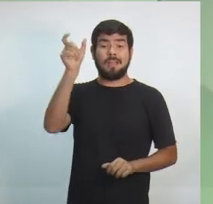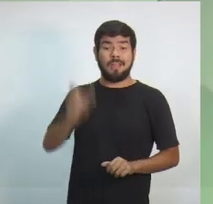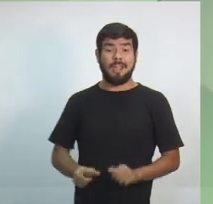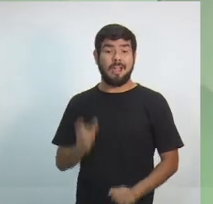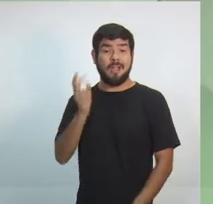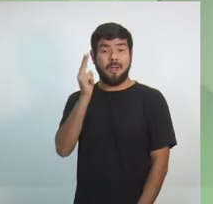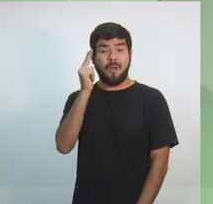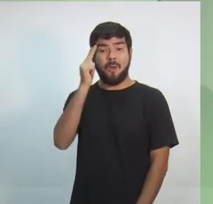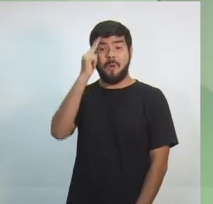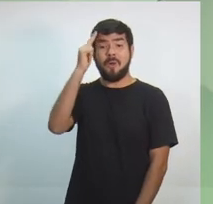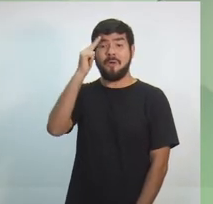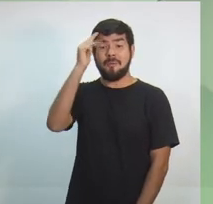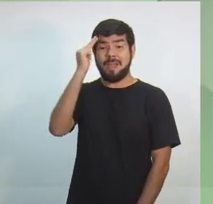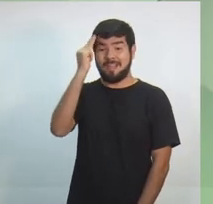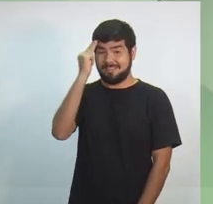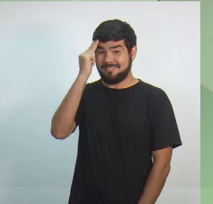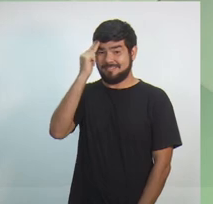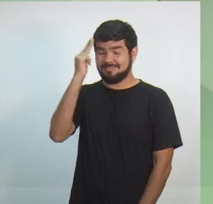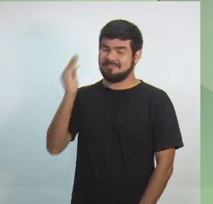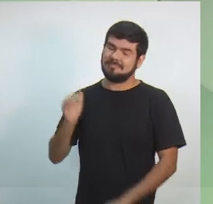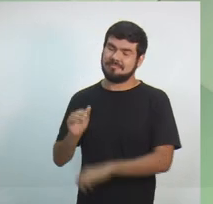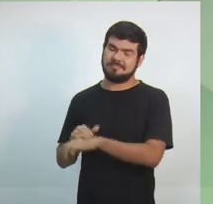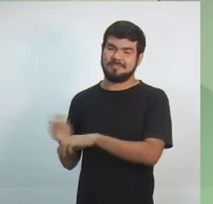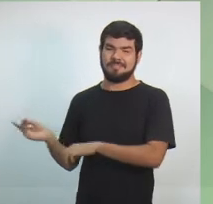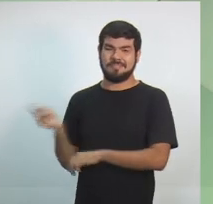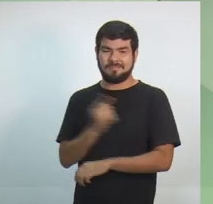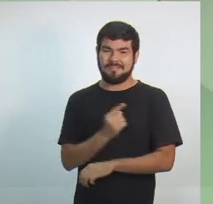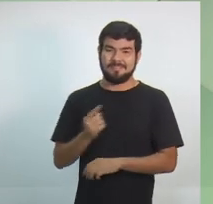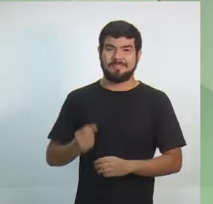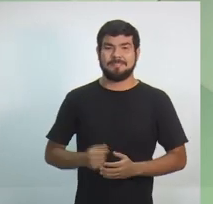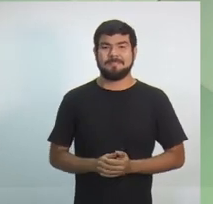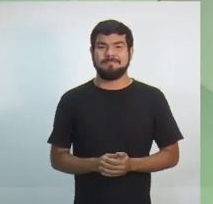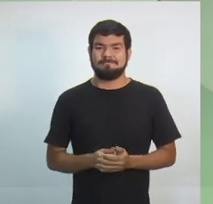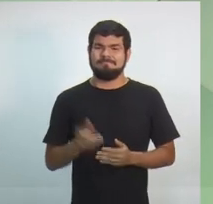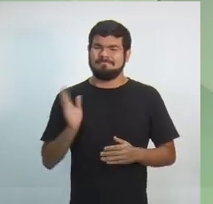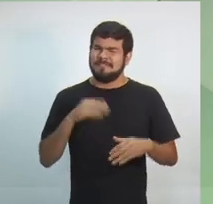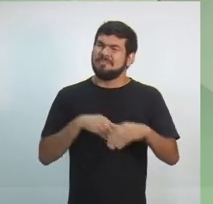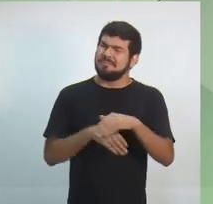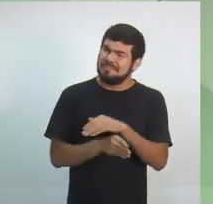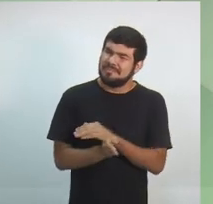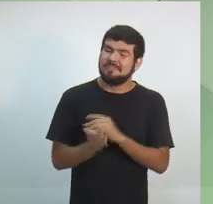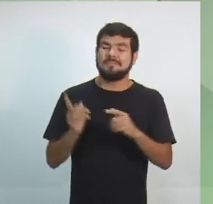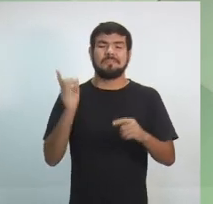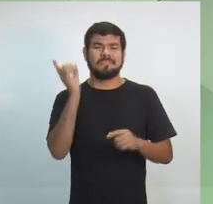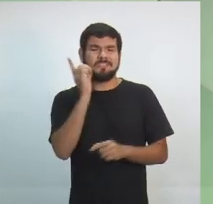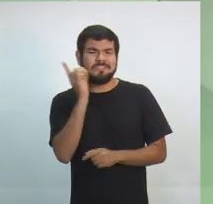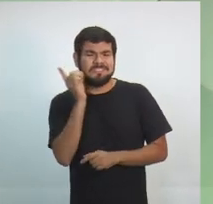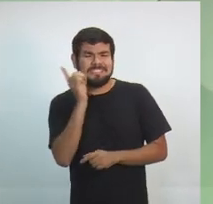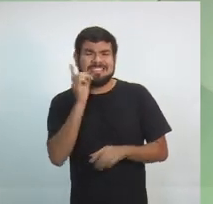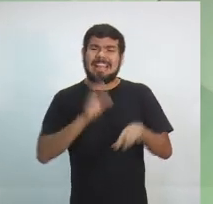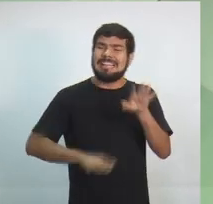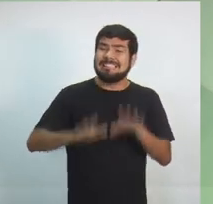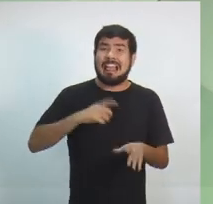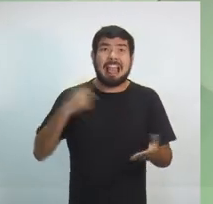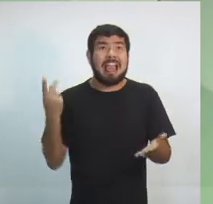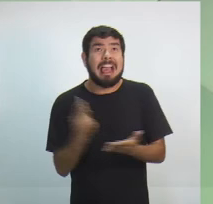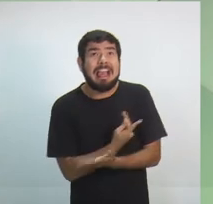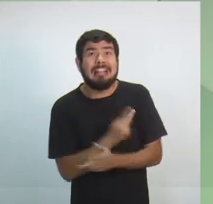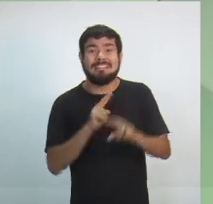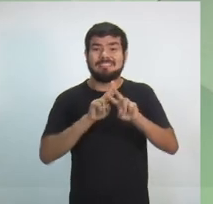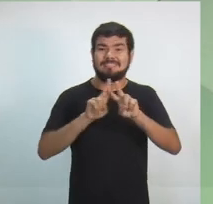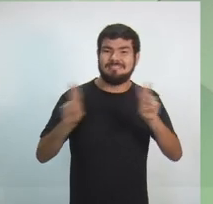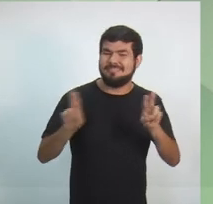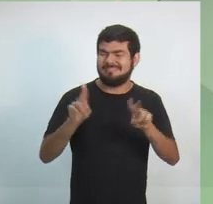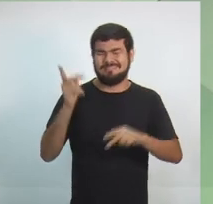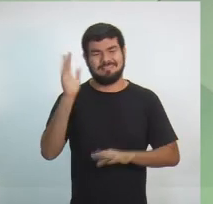Aziz, no nosso debate. Eu vou chamar de programa da comunidade algumas vezes, tá gente? Se acostumem, porque a gente está aqui todos os dias tratando com o programa da comunidade.